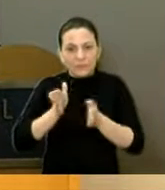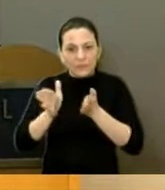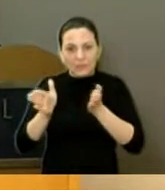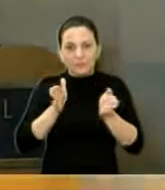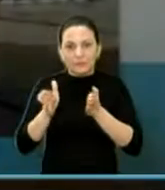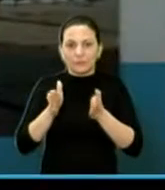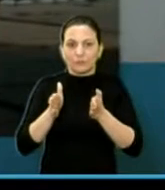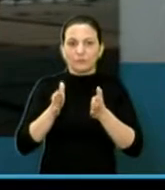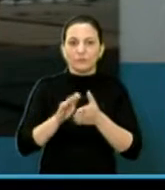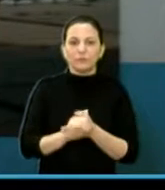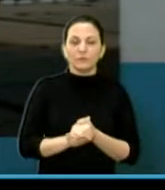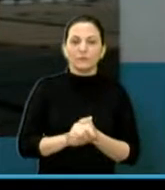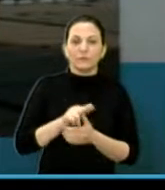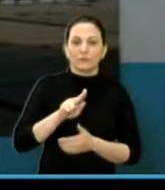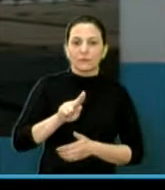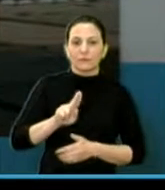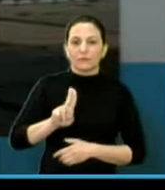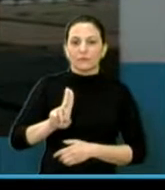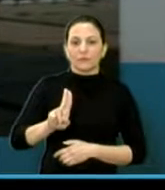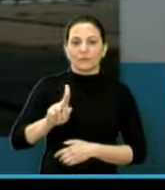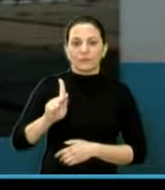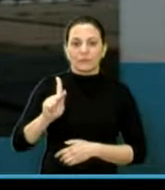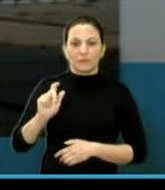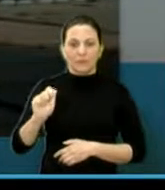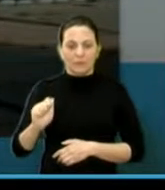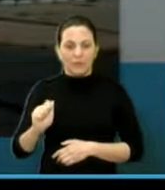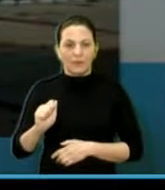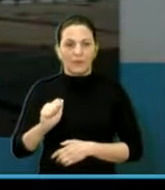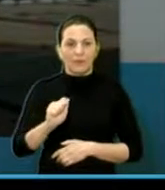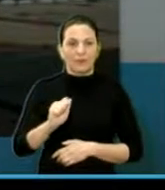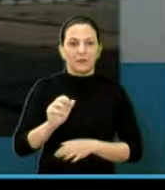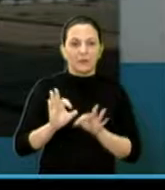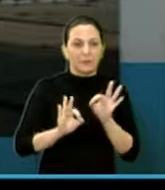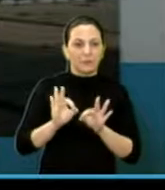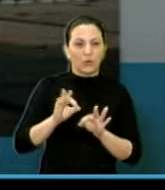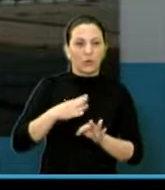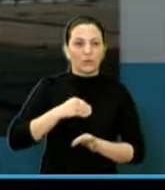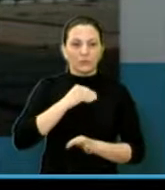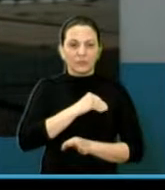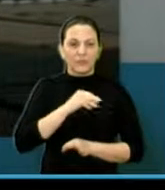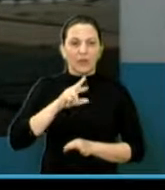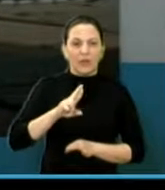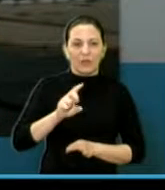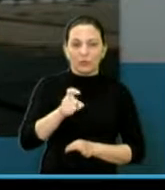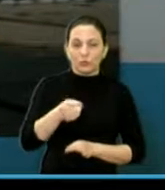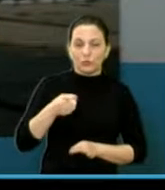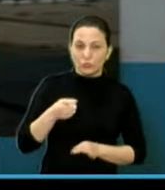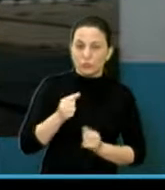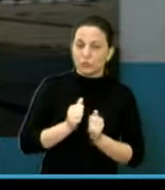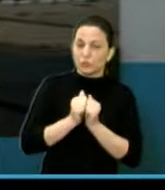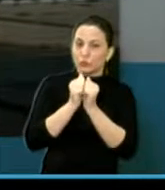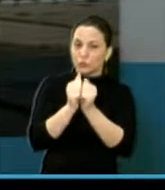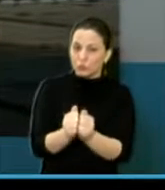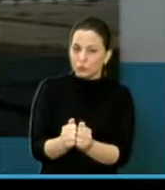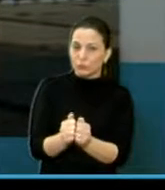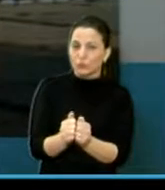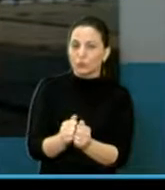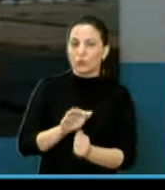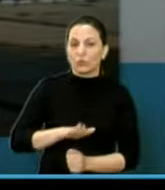no posto lá na UPA, lá do bairro, tirou a radiografia de um caso, no caso era ela também, que ela vai junto com a menor, que não tem quem deixar.